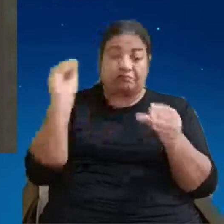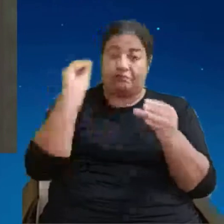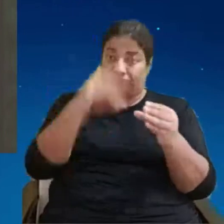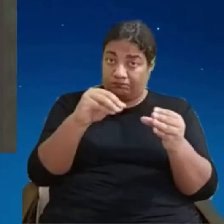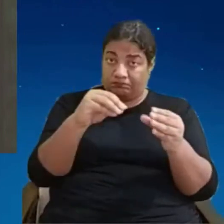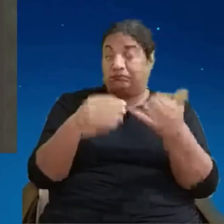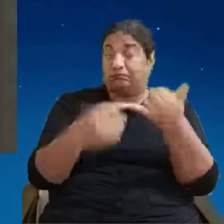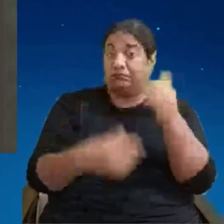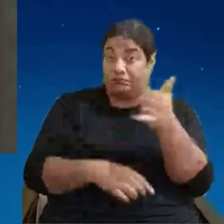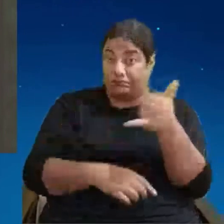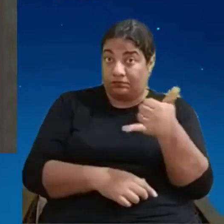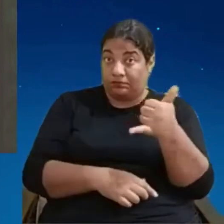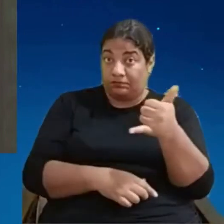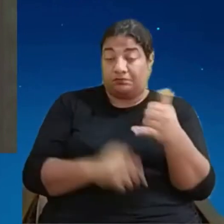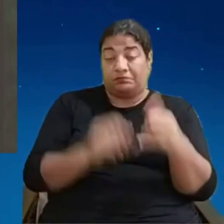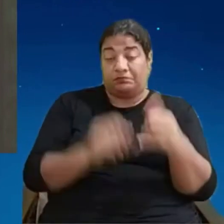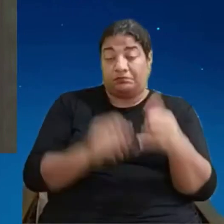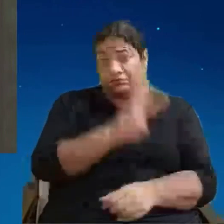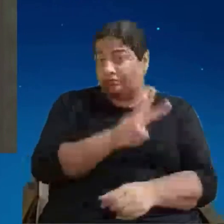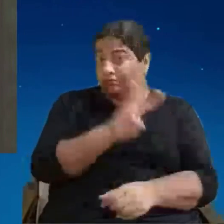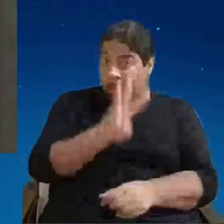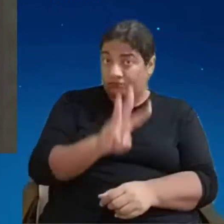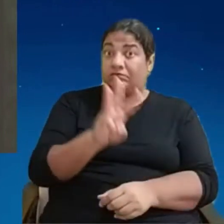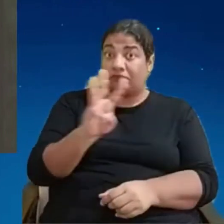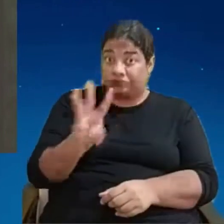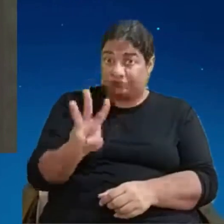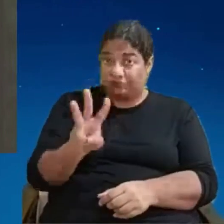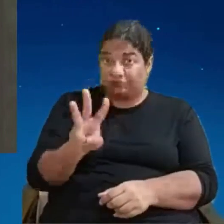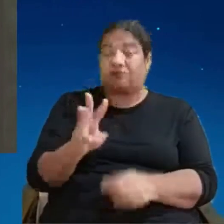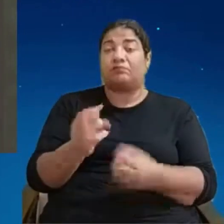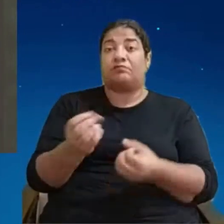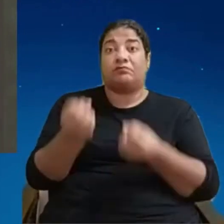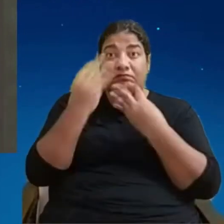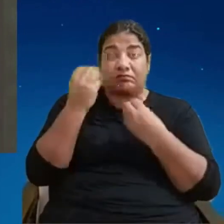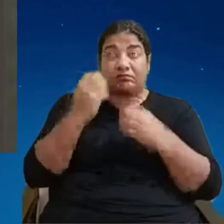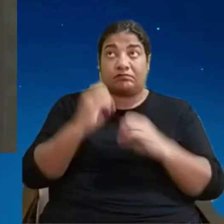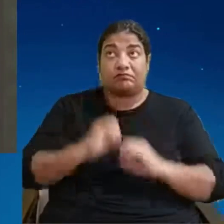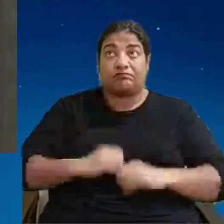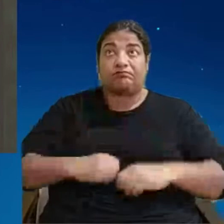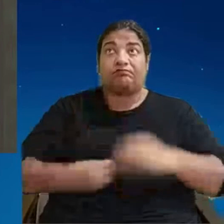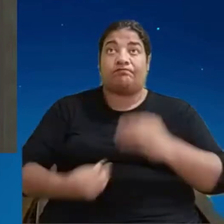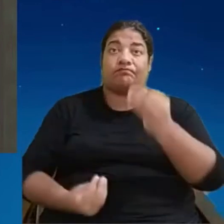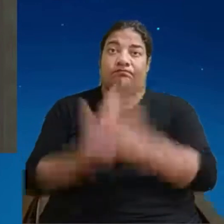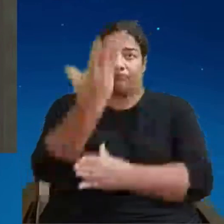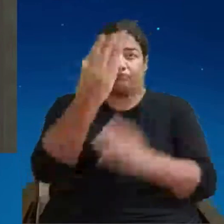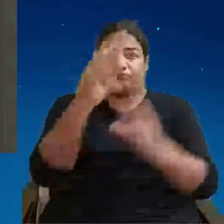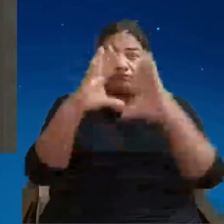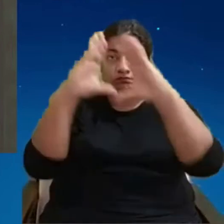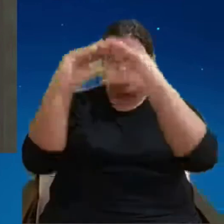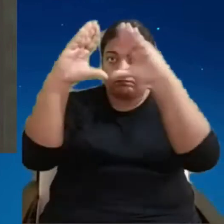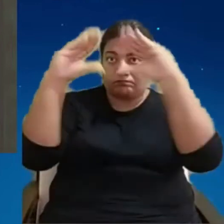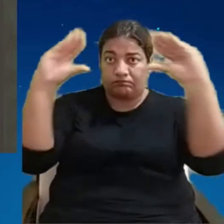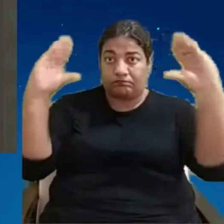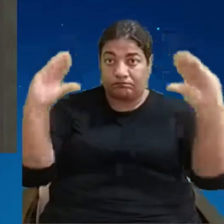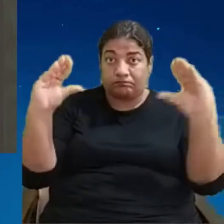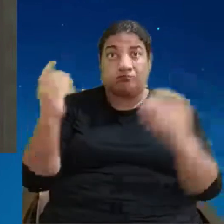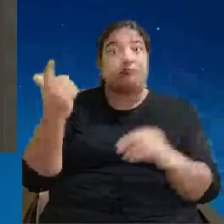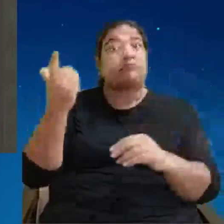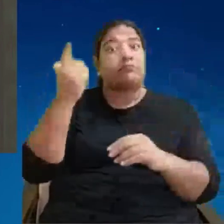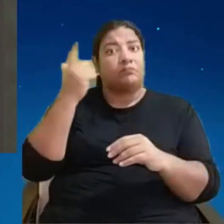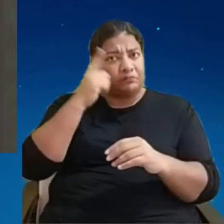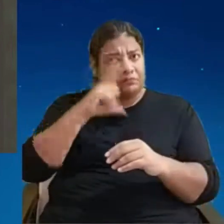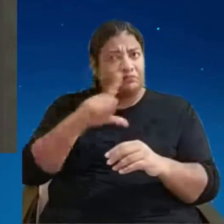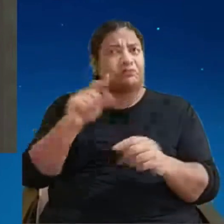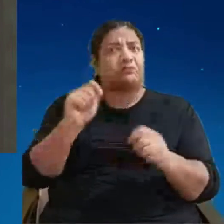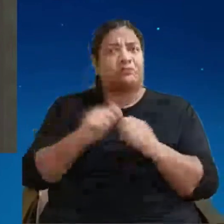site vai subir essa informação no cloud na nuvem e através do celular ele consegue fazer a venda e ele